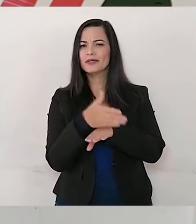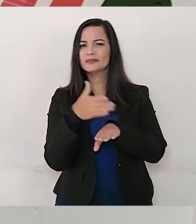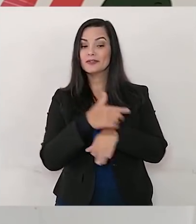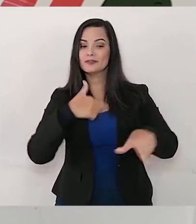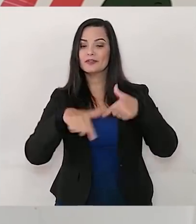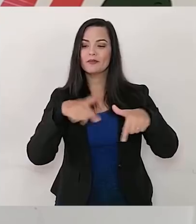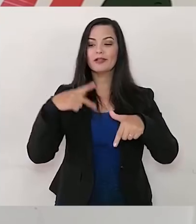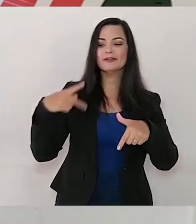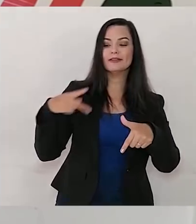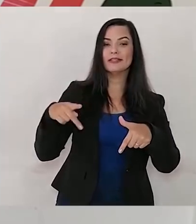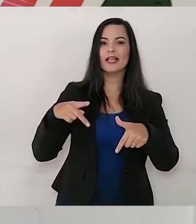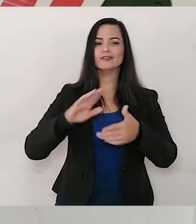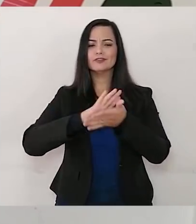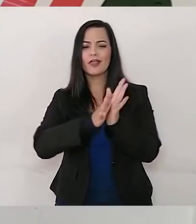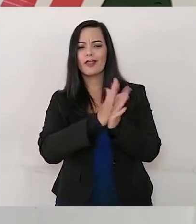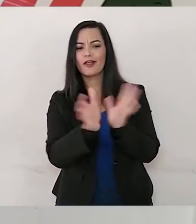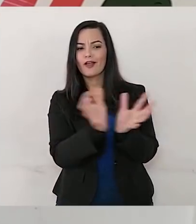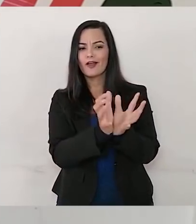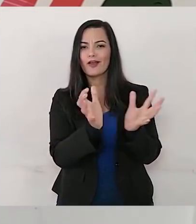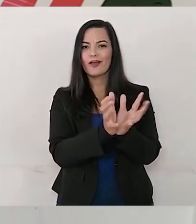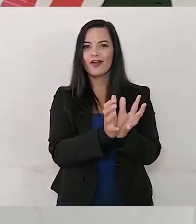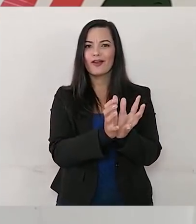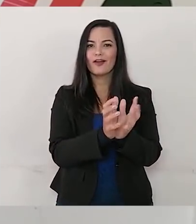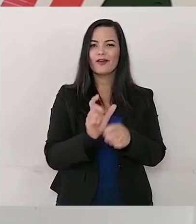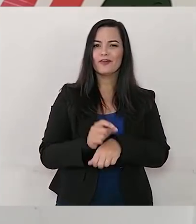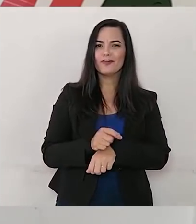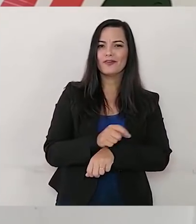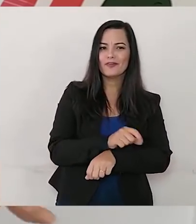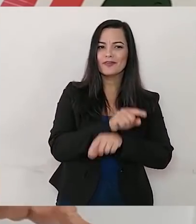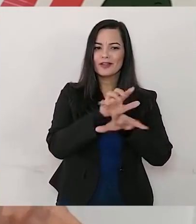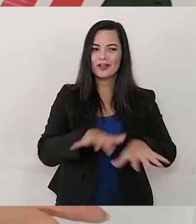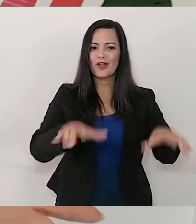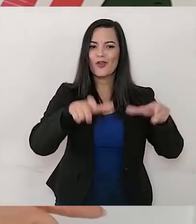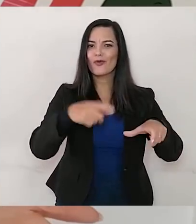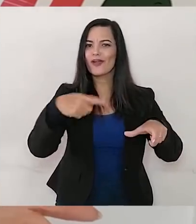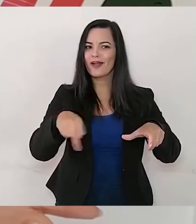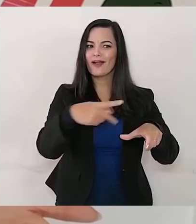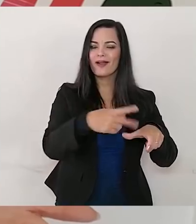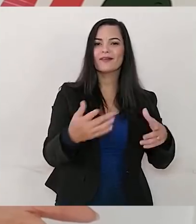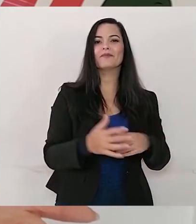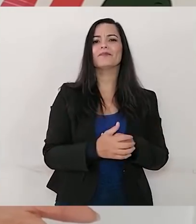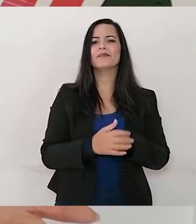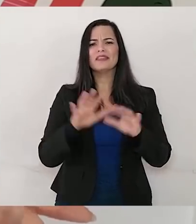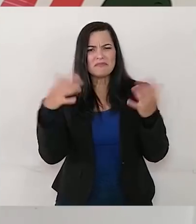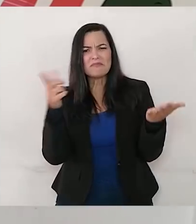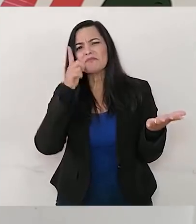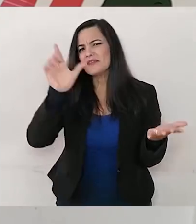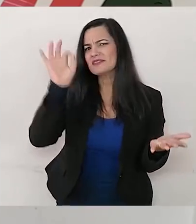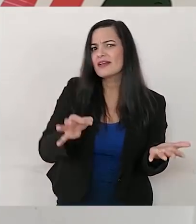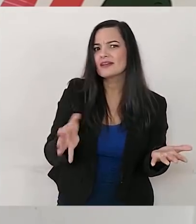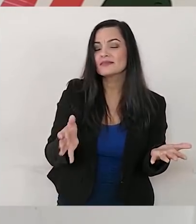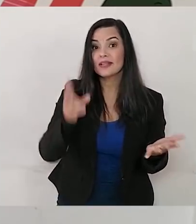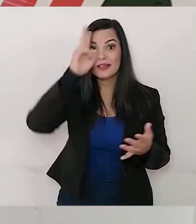daquela tarefa que ele tinha de eliminar as formigas do local. Será que teria dado certo? Vocês